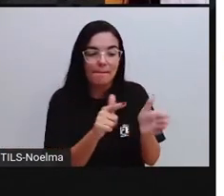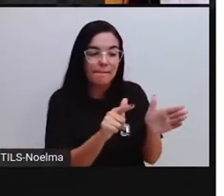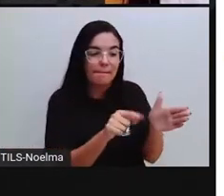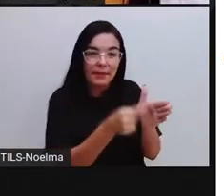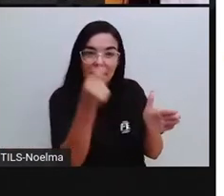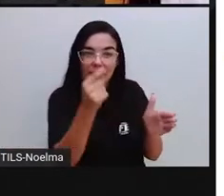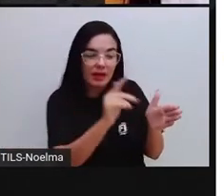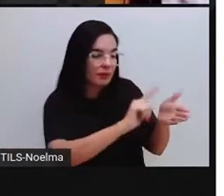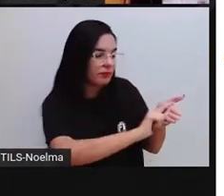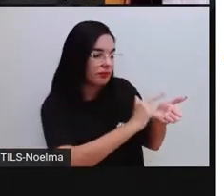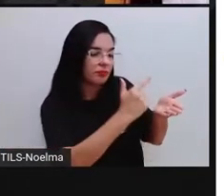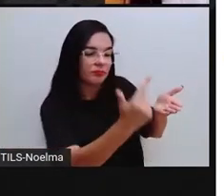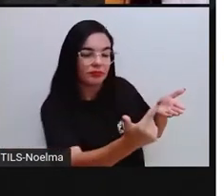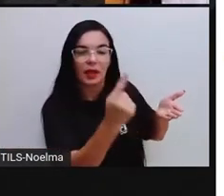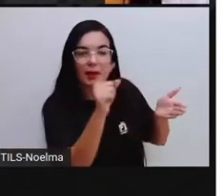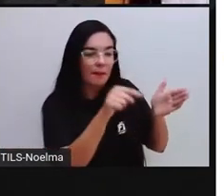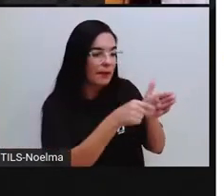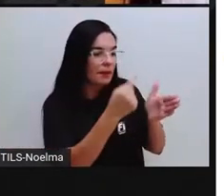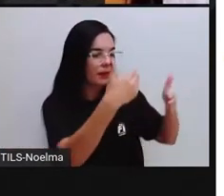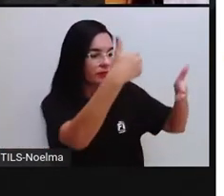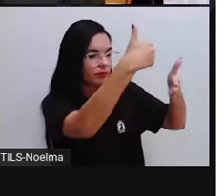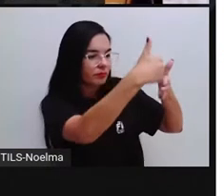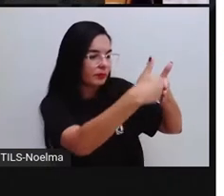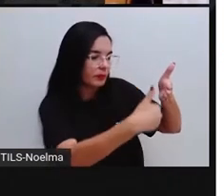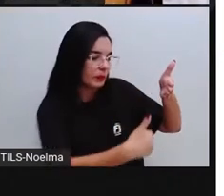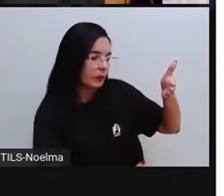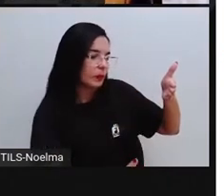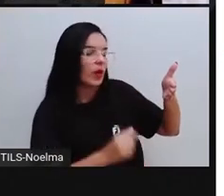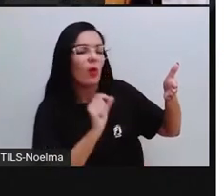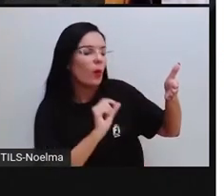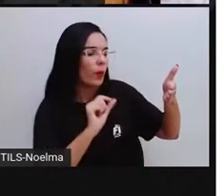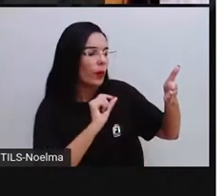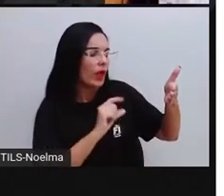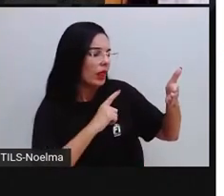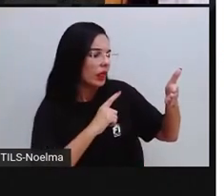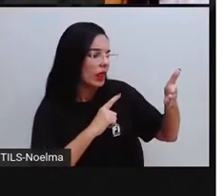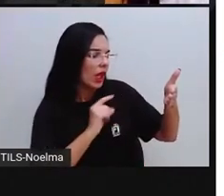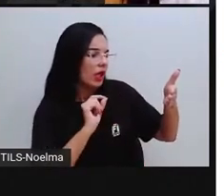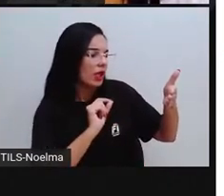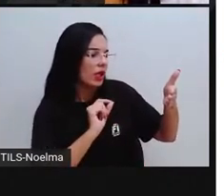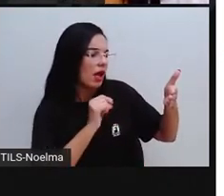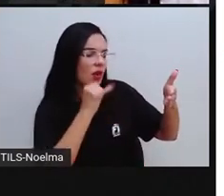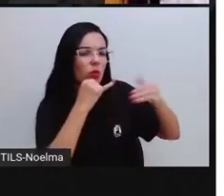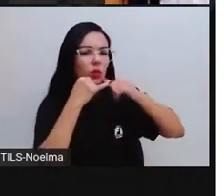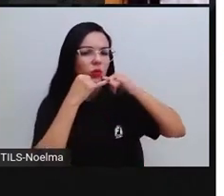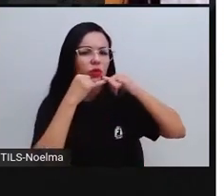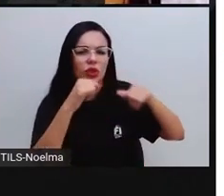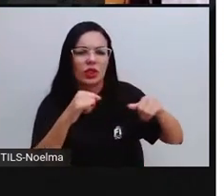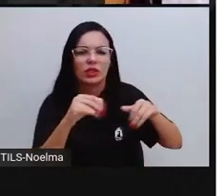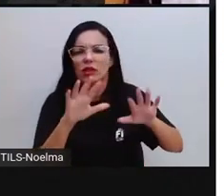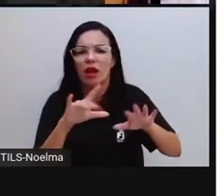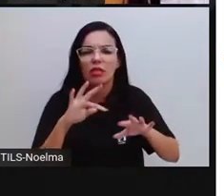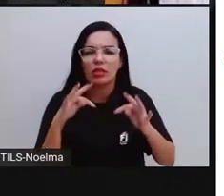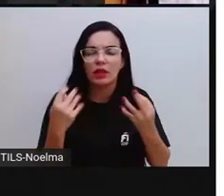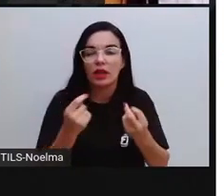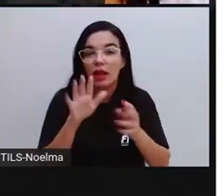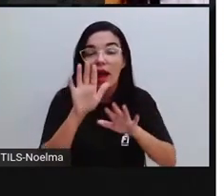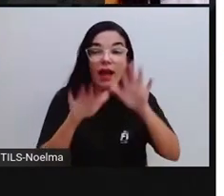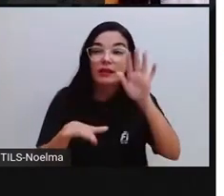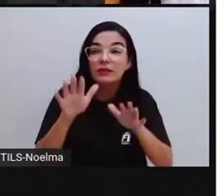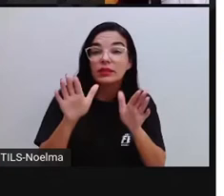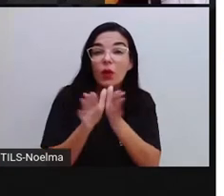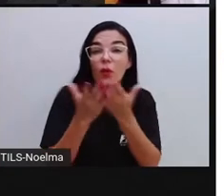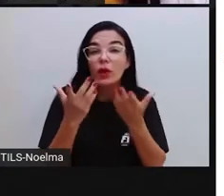né? Onde vai mostrar ali os acontecimentos destacados. Quando vocês chegam em uma loja, né? Geralmente vocês são